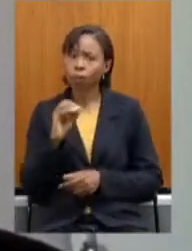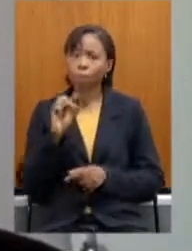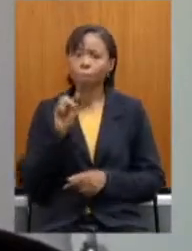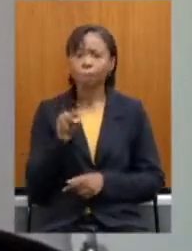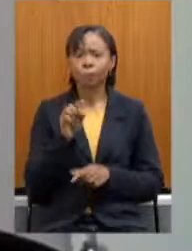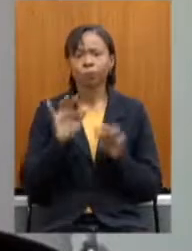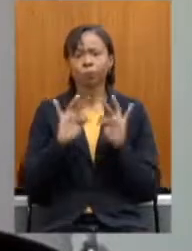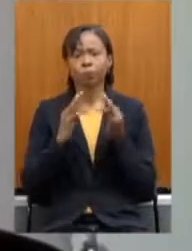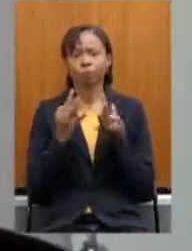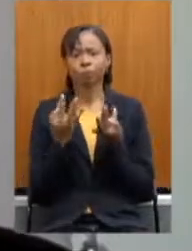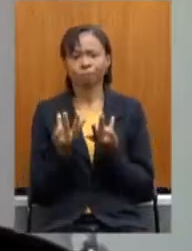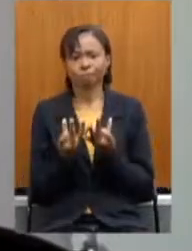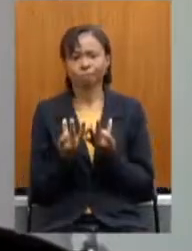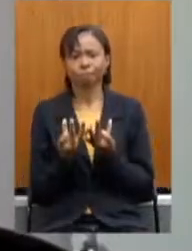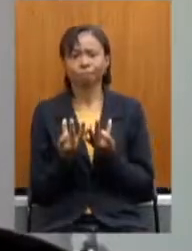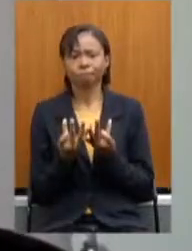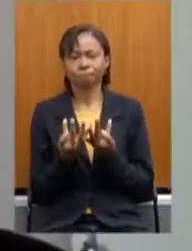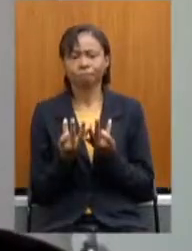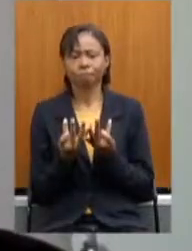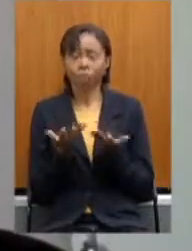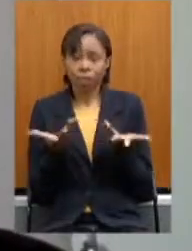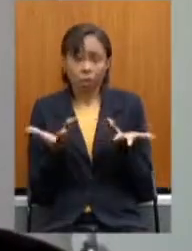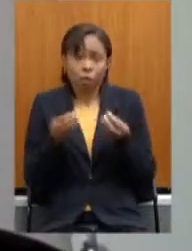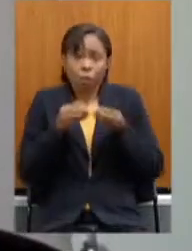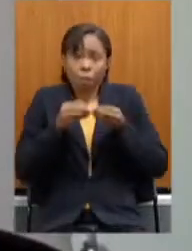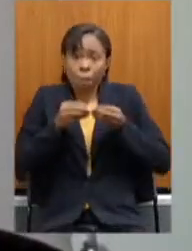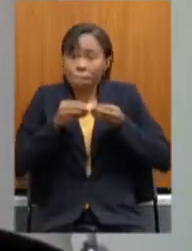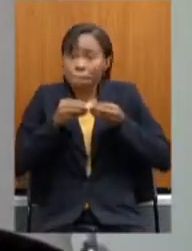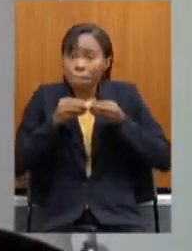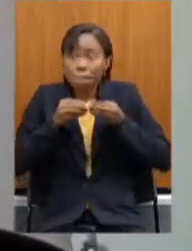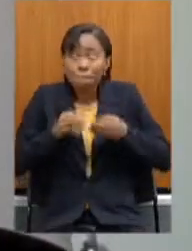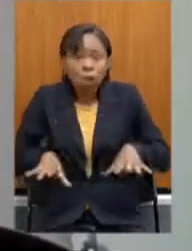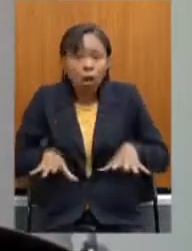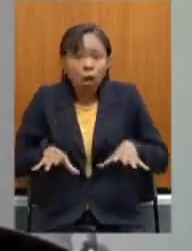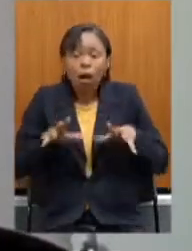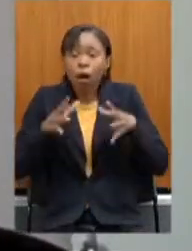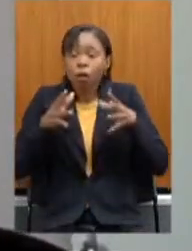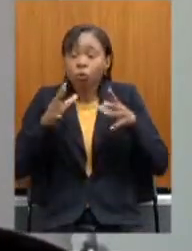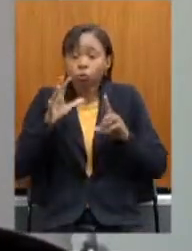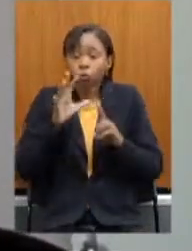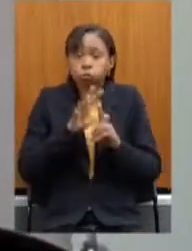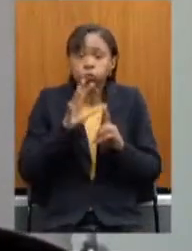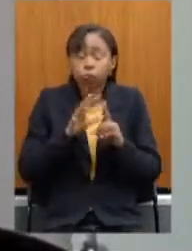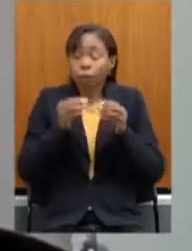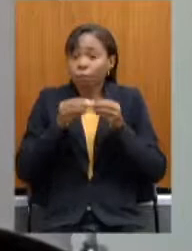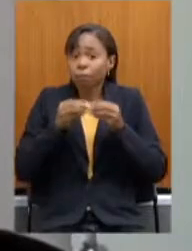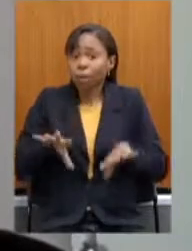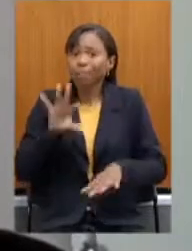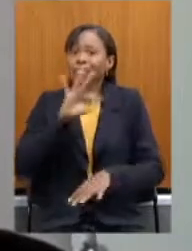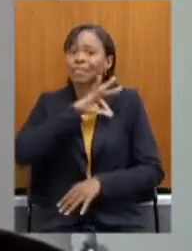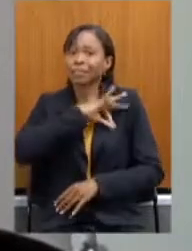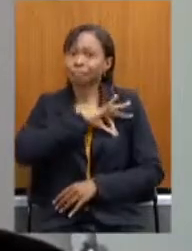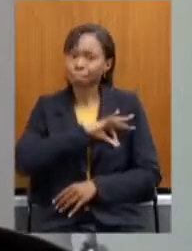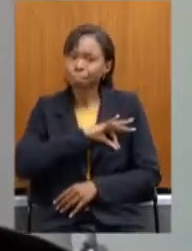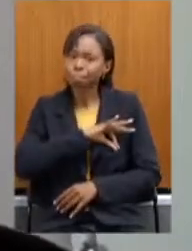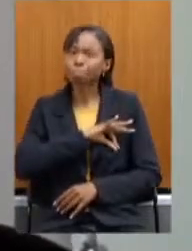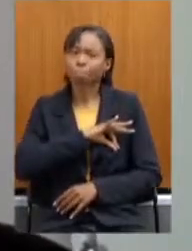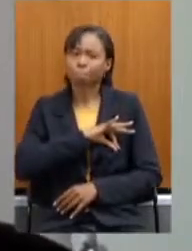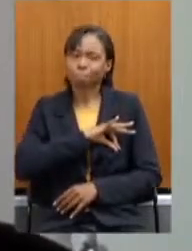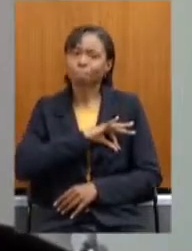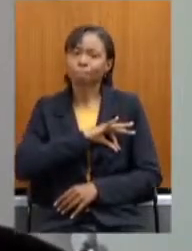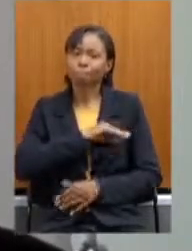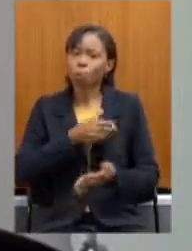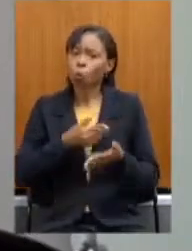logo, temos impacto expressivo na renda e toda mudança